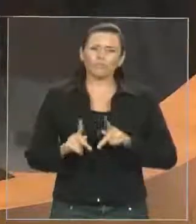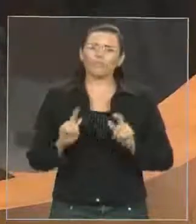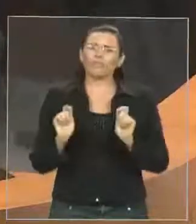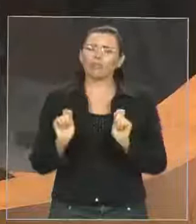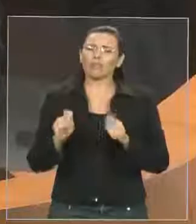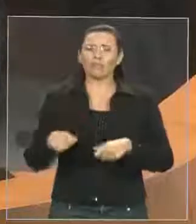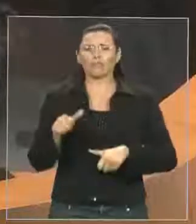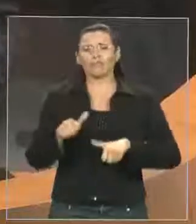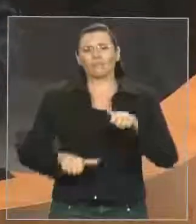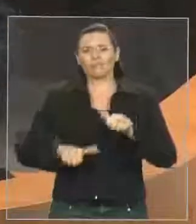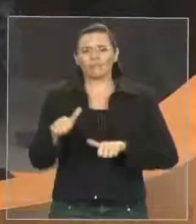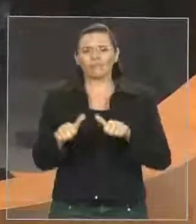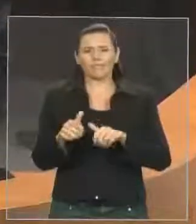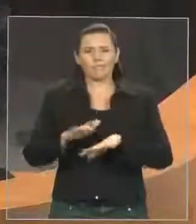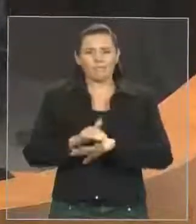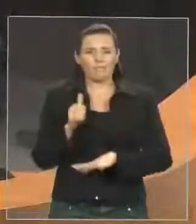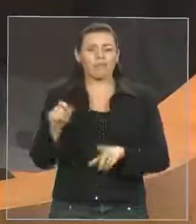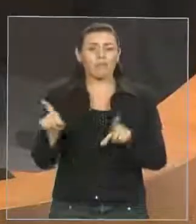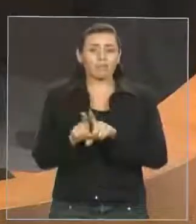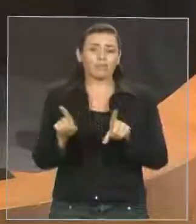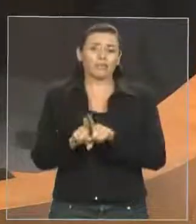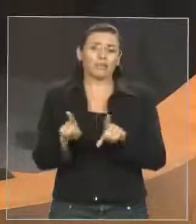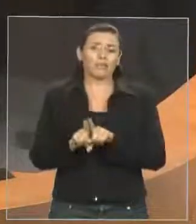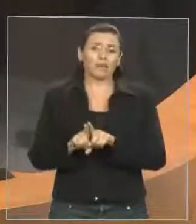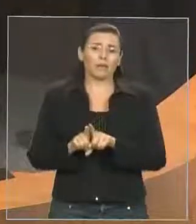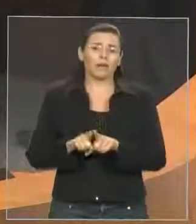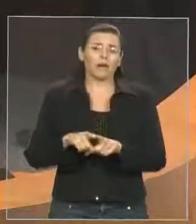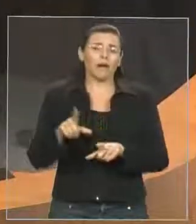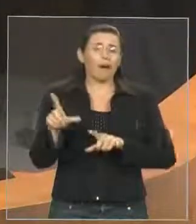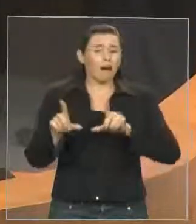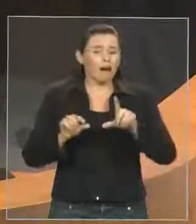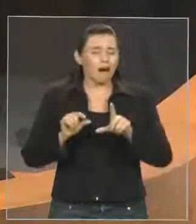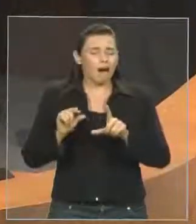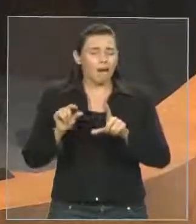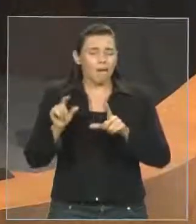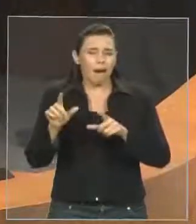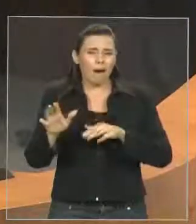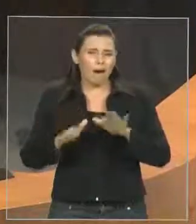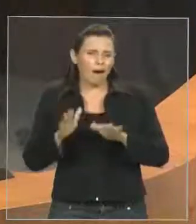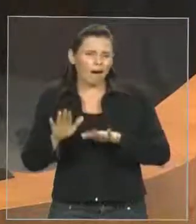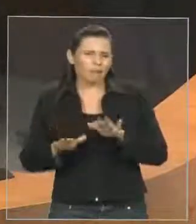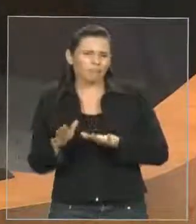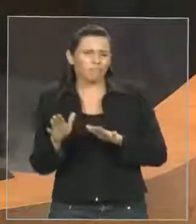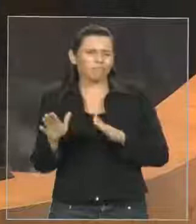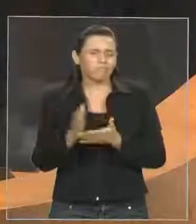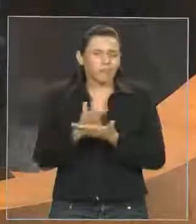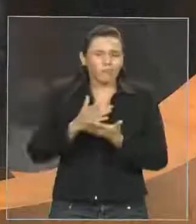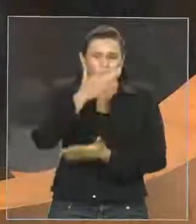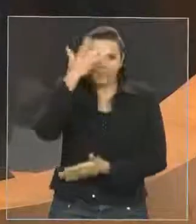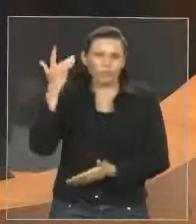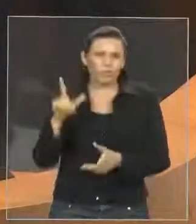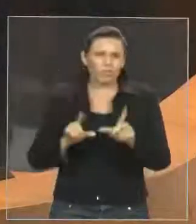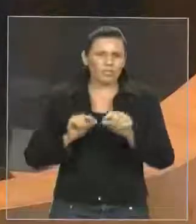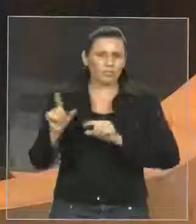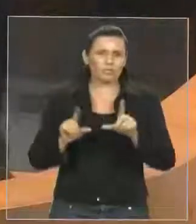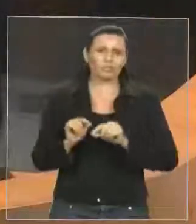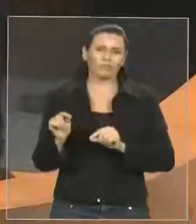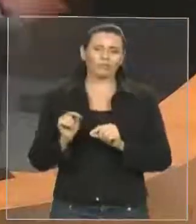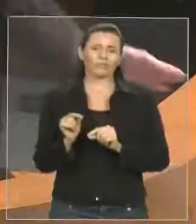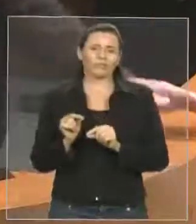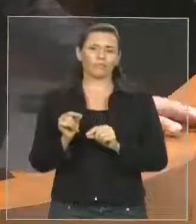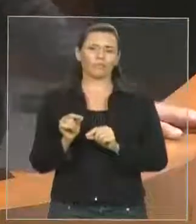Essa, senhores, é uma responsabilidade grandiosa deste parlamento. Preservar a sua história,